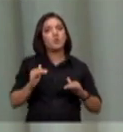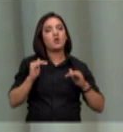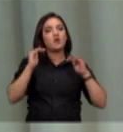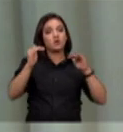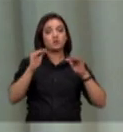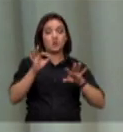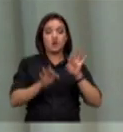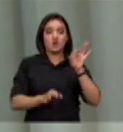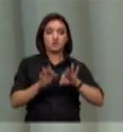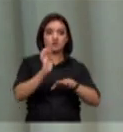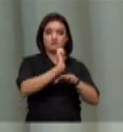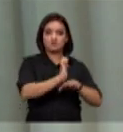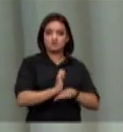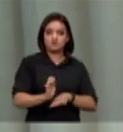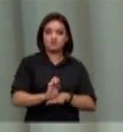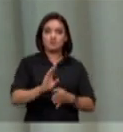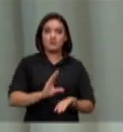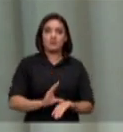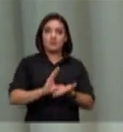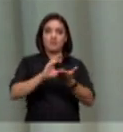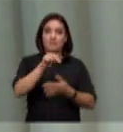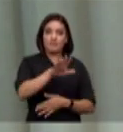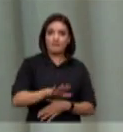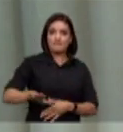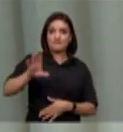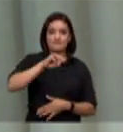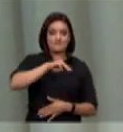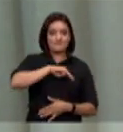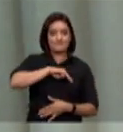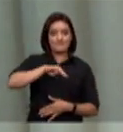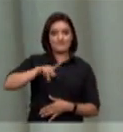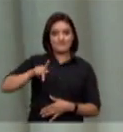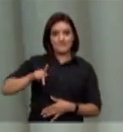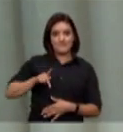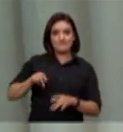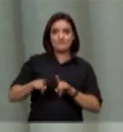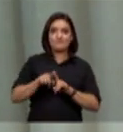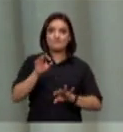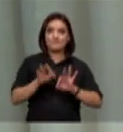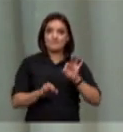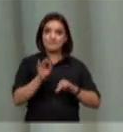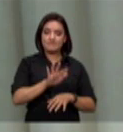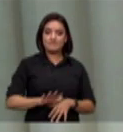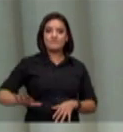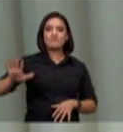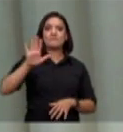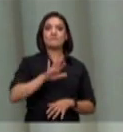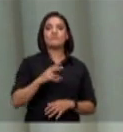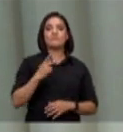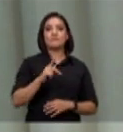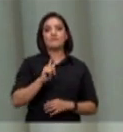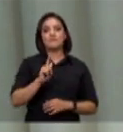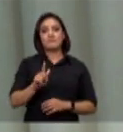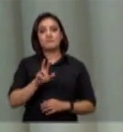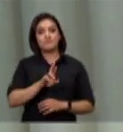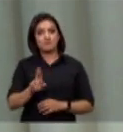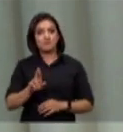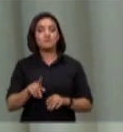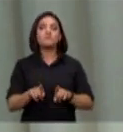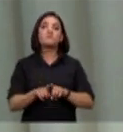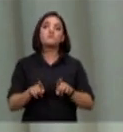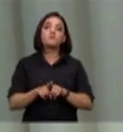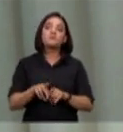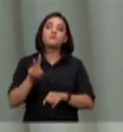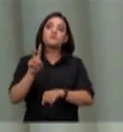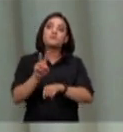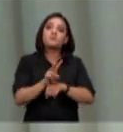conselho nacional do ministério público e na justiça federal os procuradores da república na tutela e